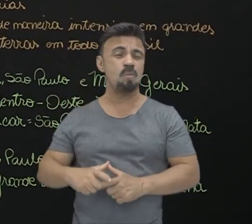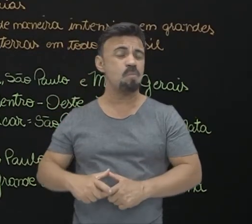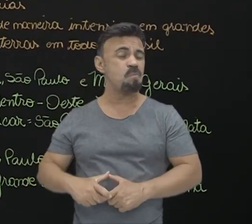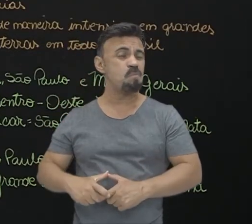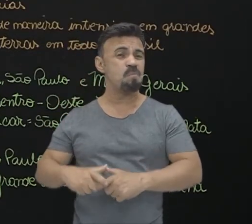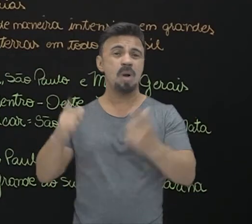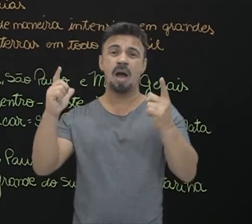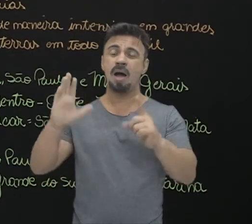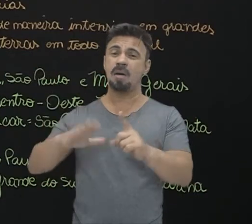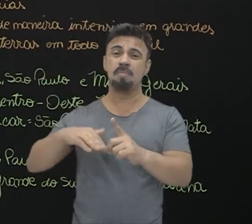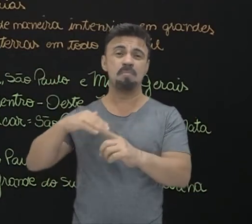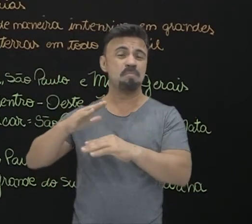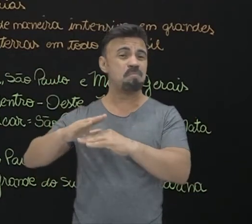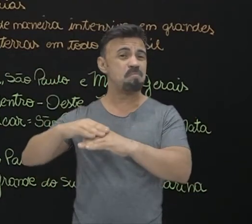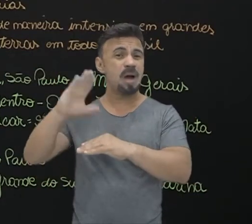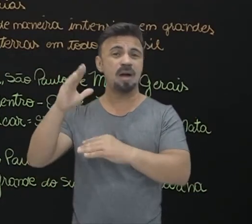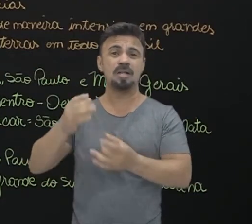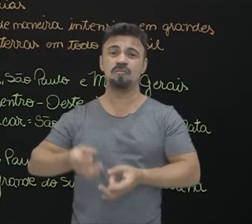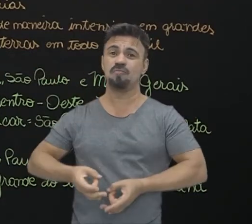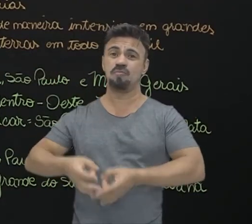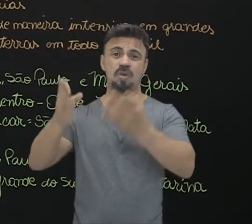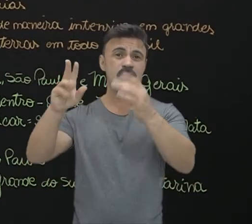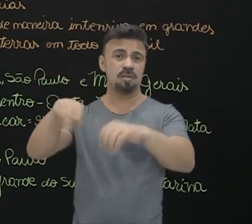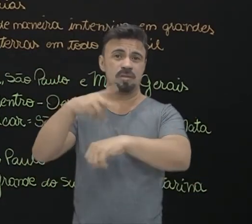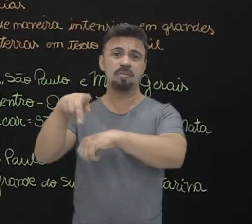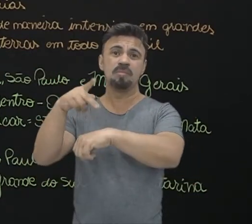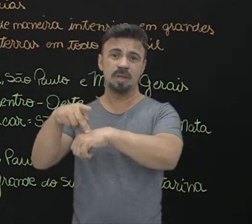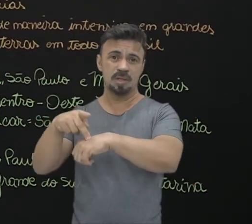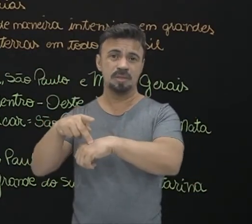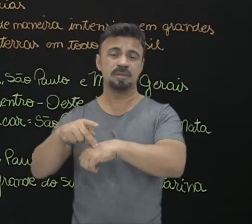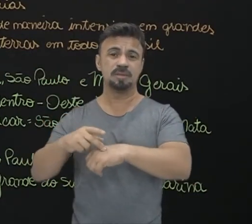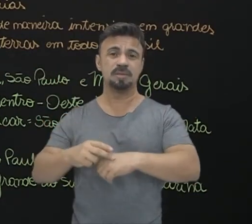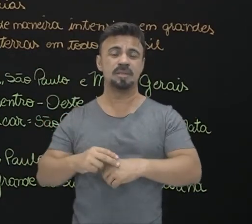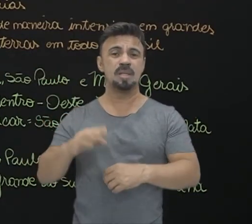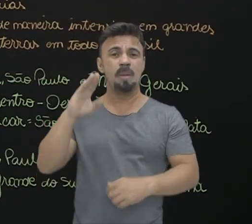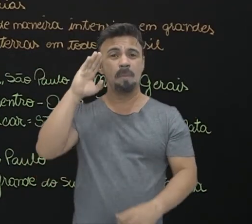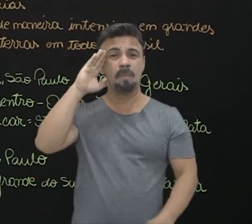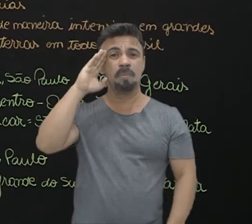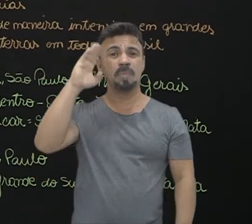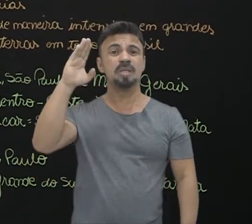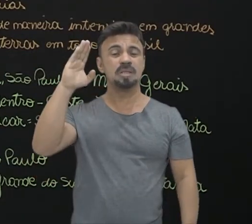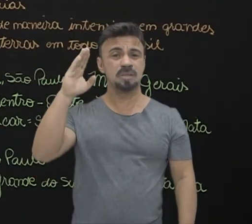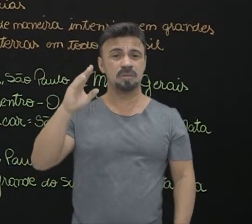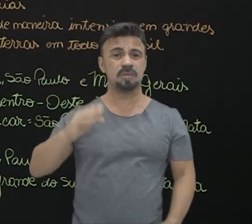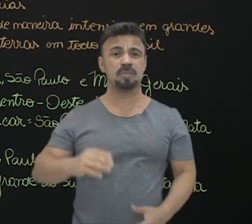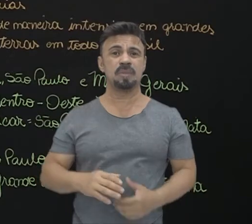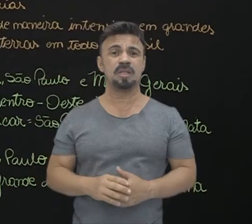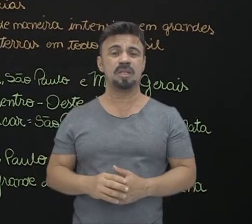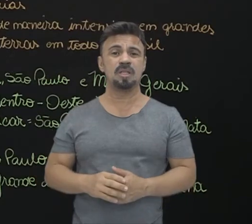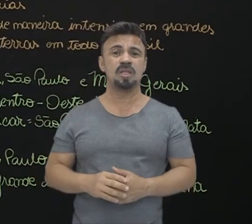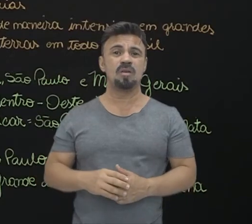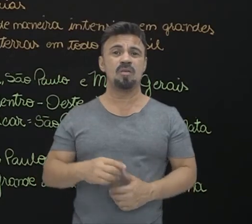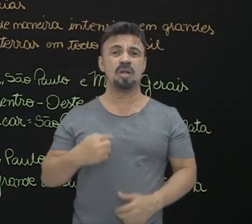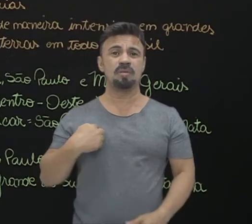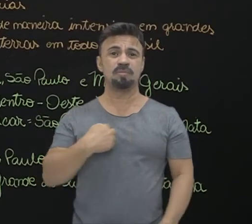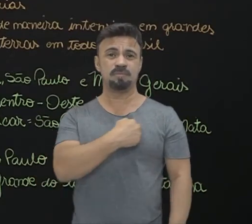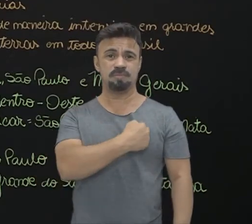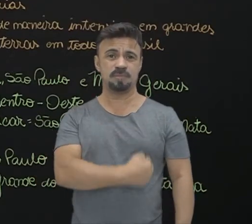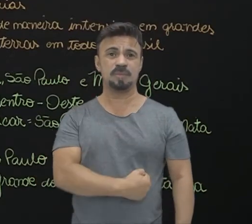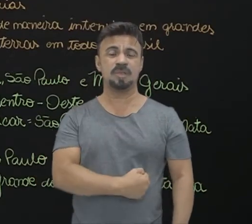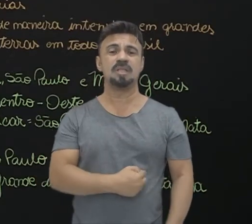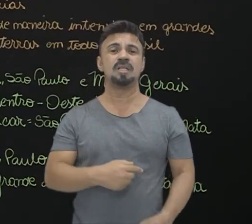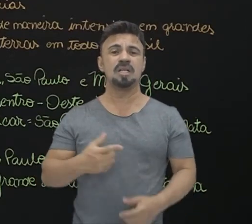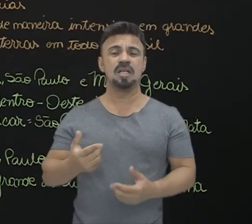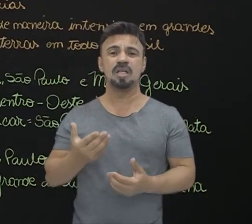soja na América. E ele exporta isso para o principal importador, a China, que consome